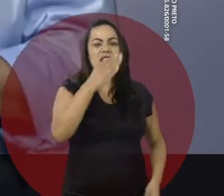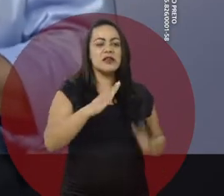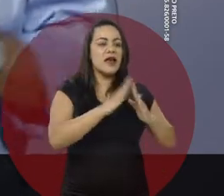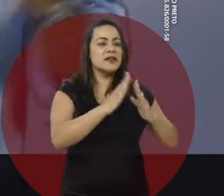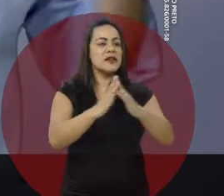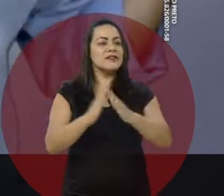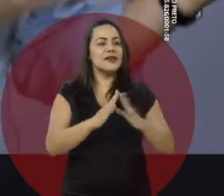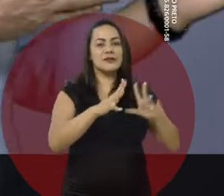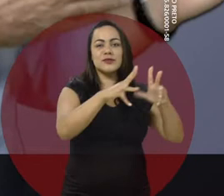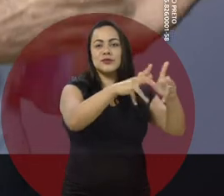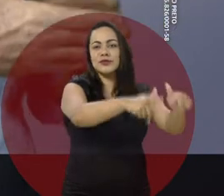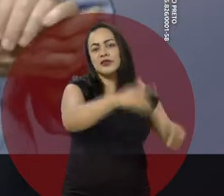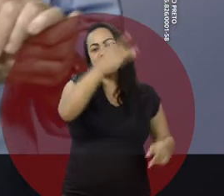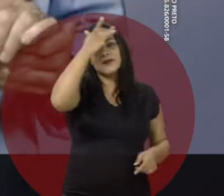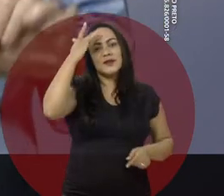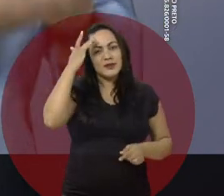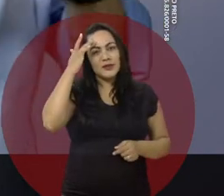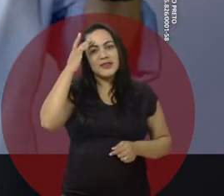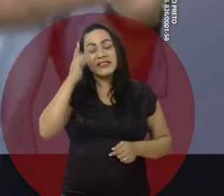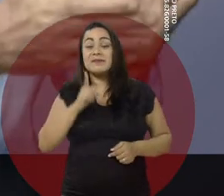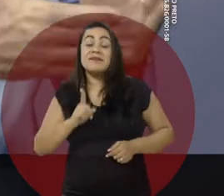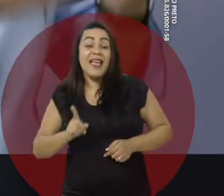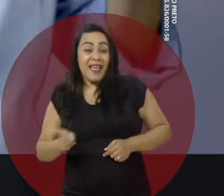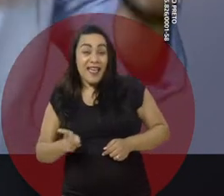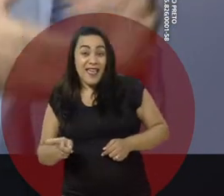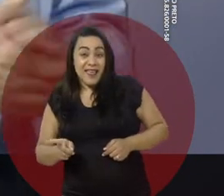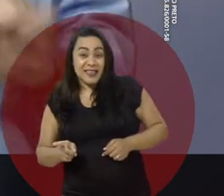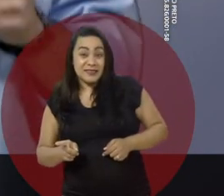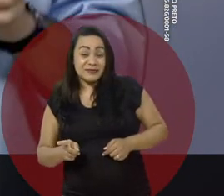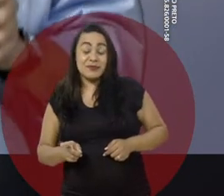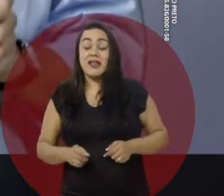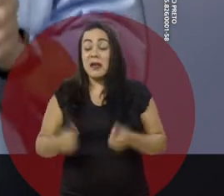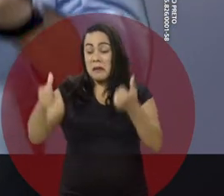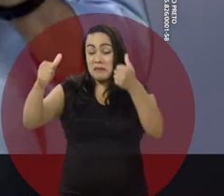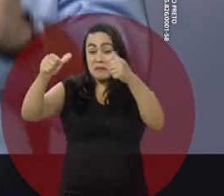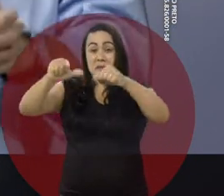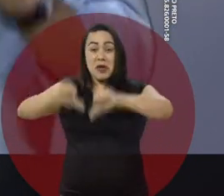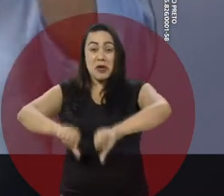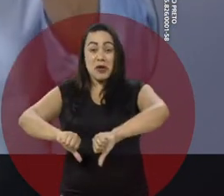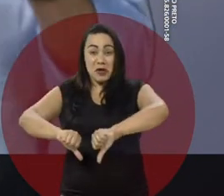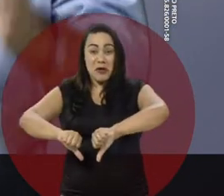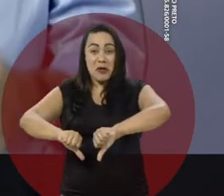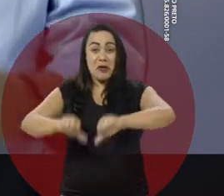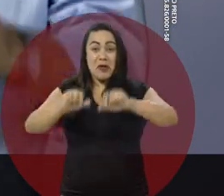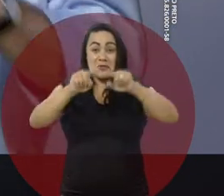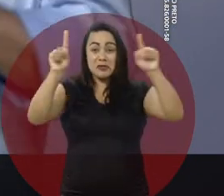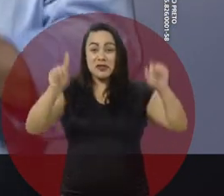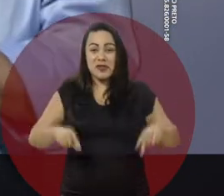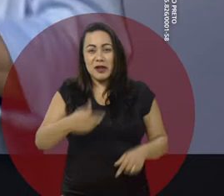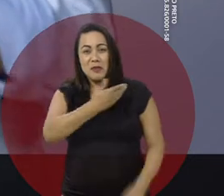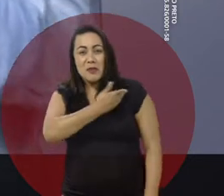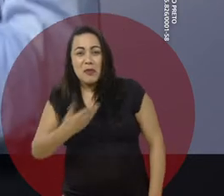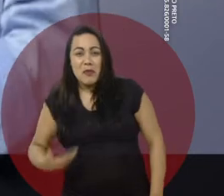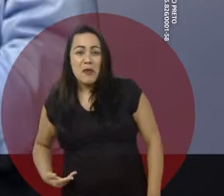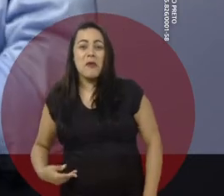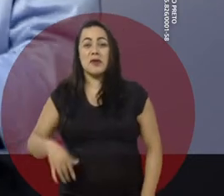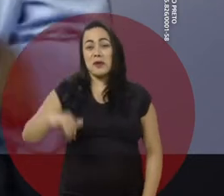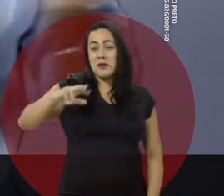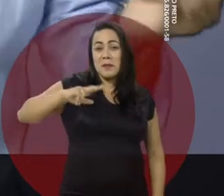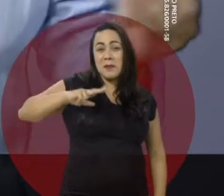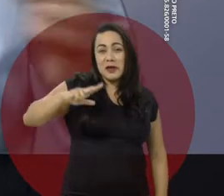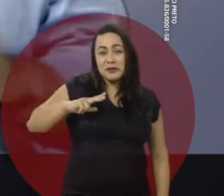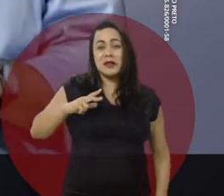prioridades. Enquanto ele promoveu o desmonte, a precarização do serviço público com privatizações e